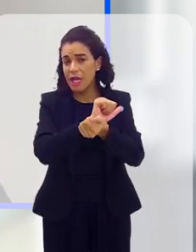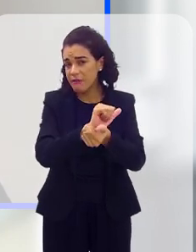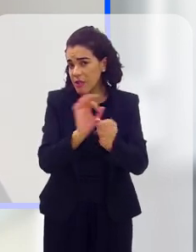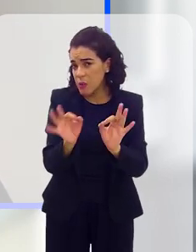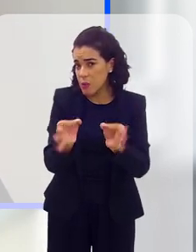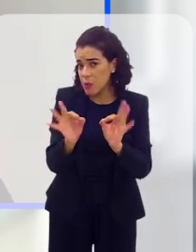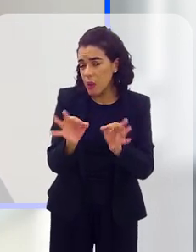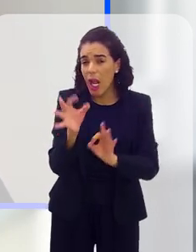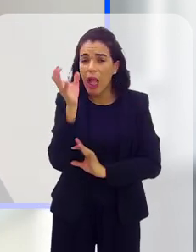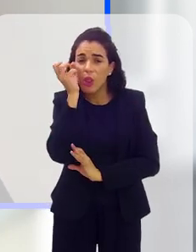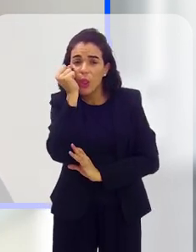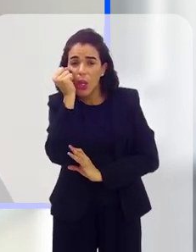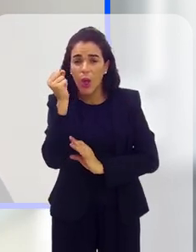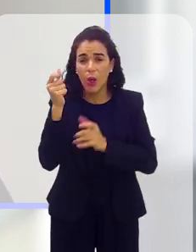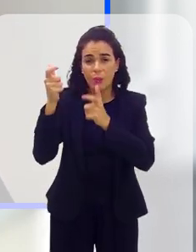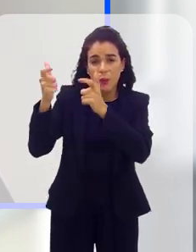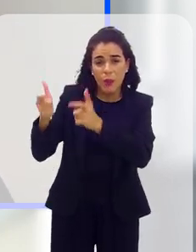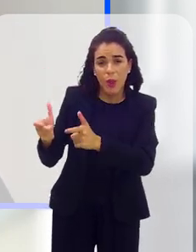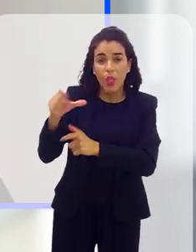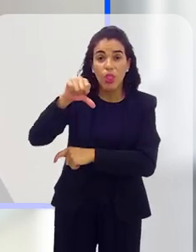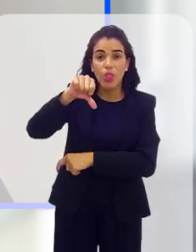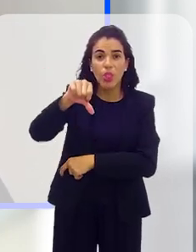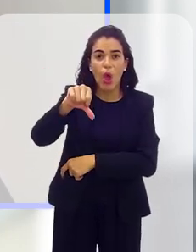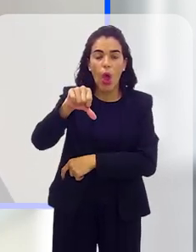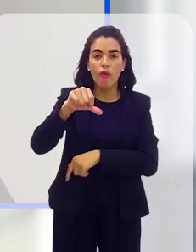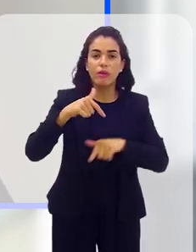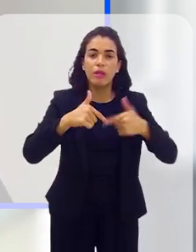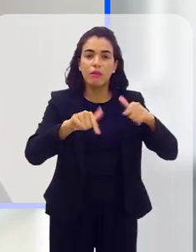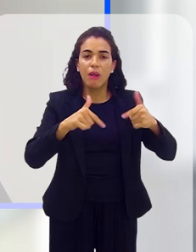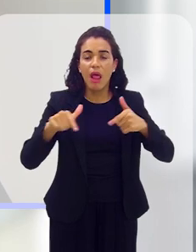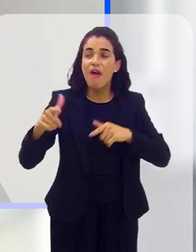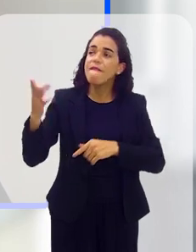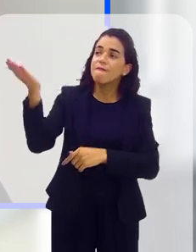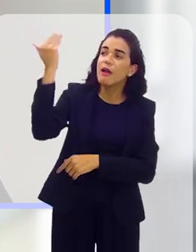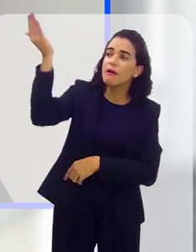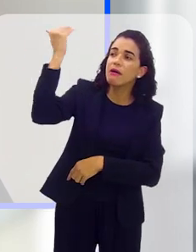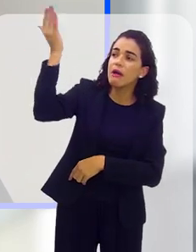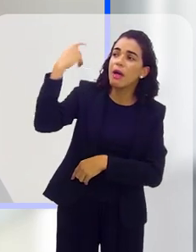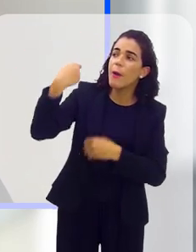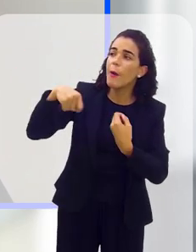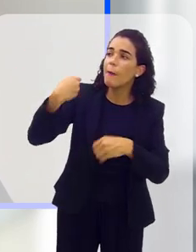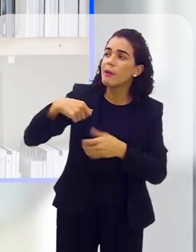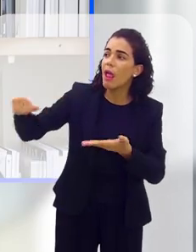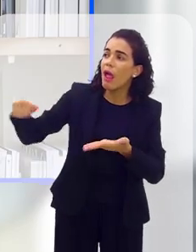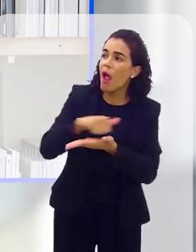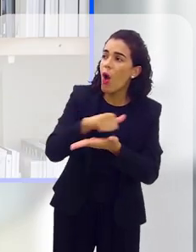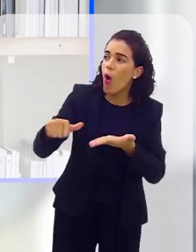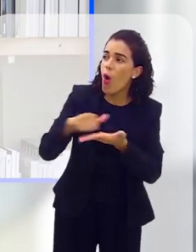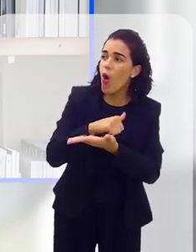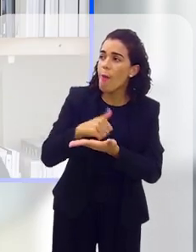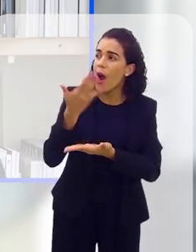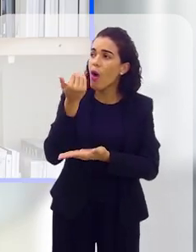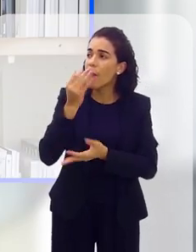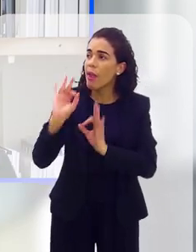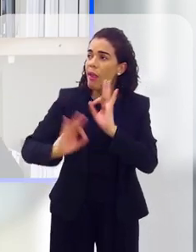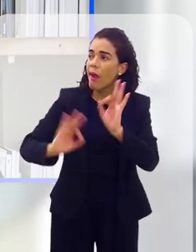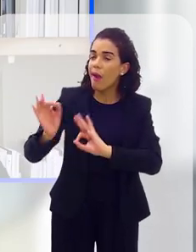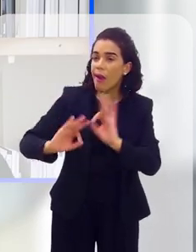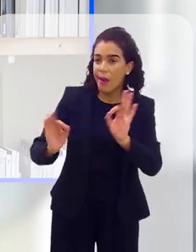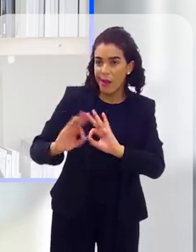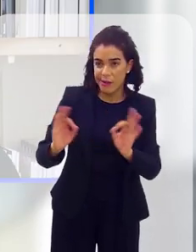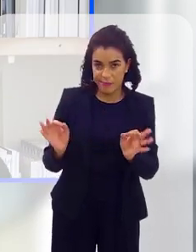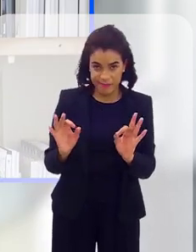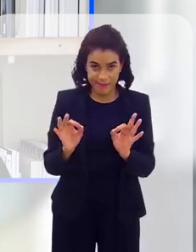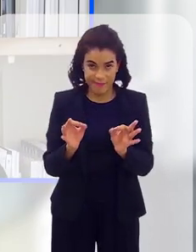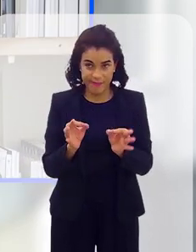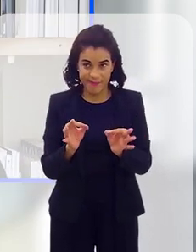senzala. Então,